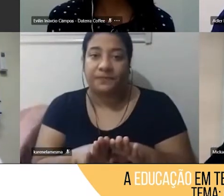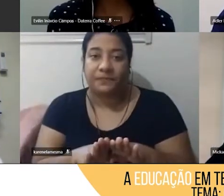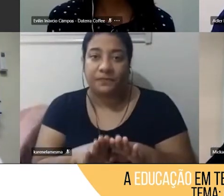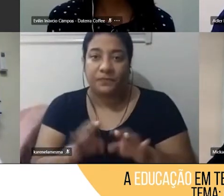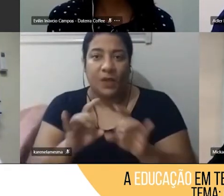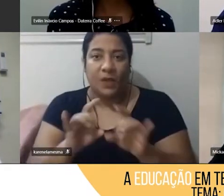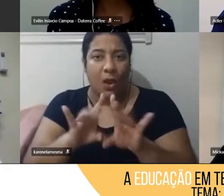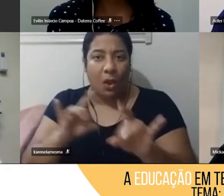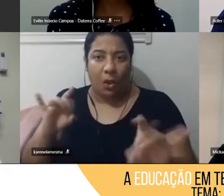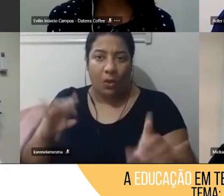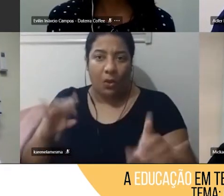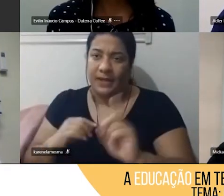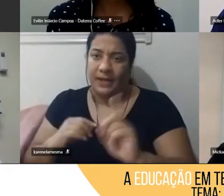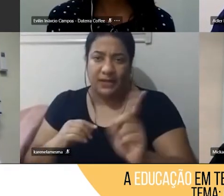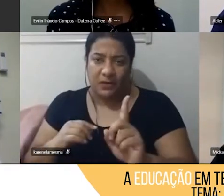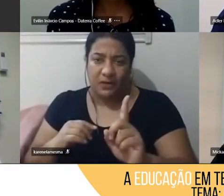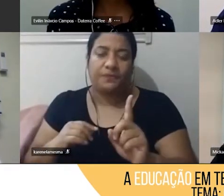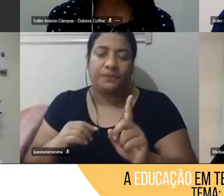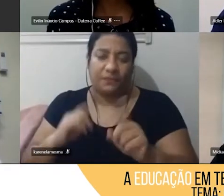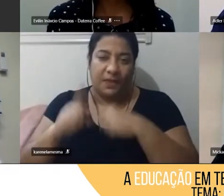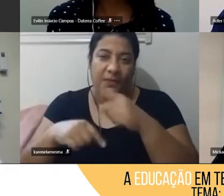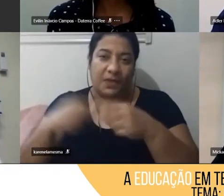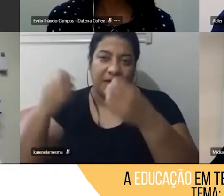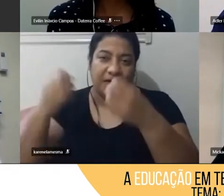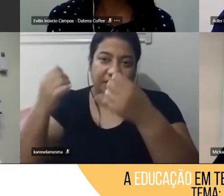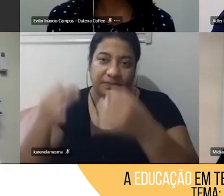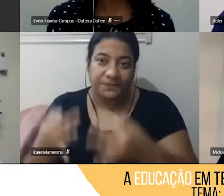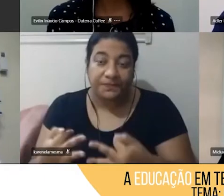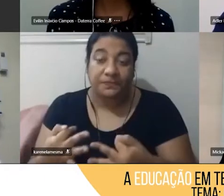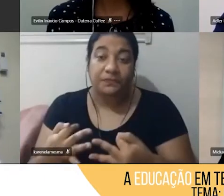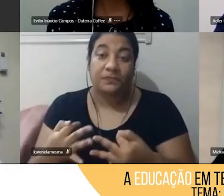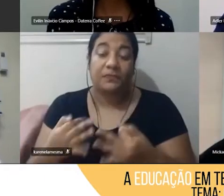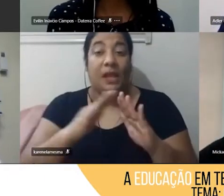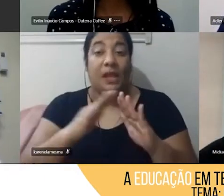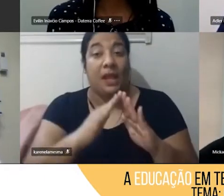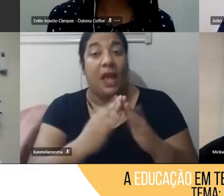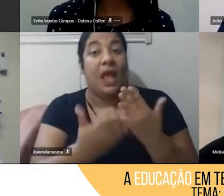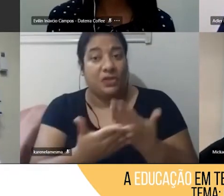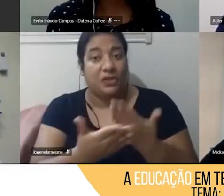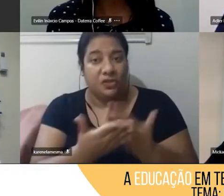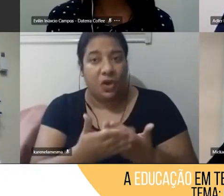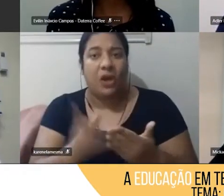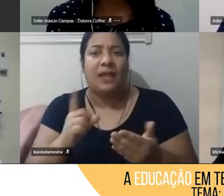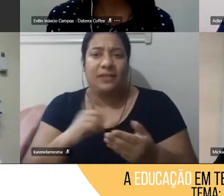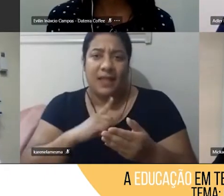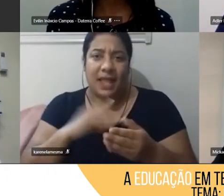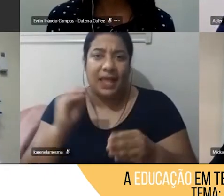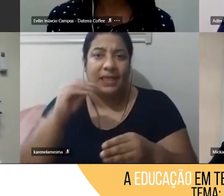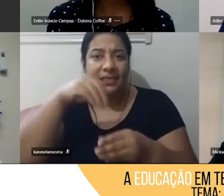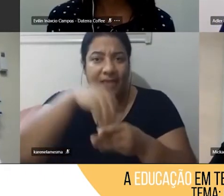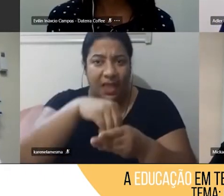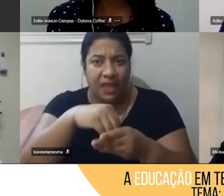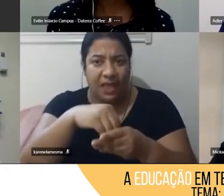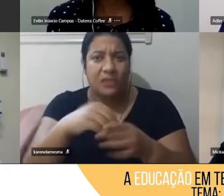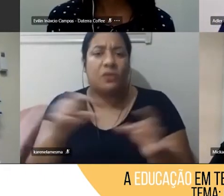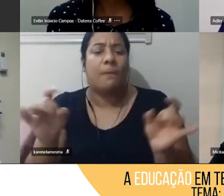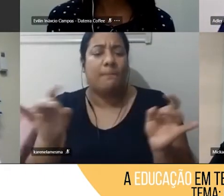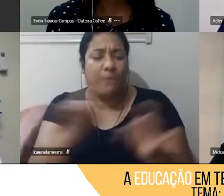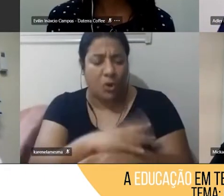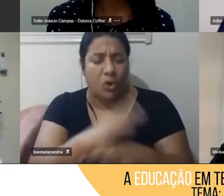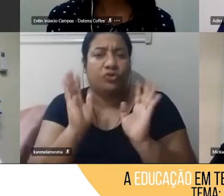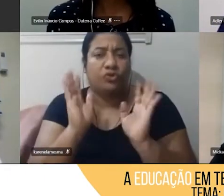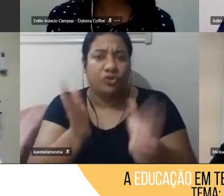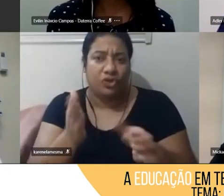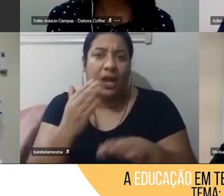já vamos contar a experiência online, mas ela tem espaços já estruturados para desenvolver essas competências, como, por exemplo,